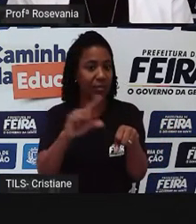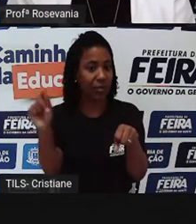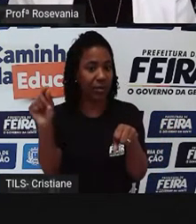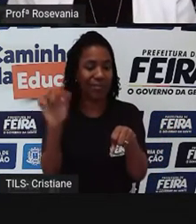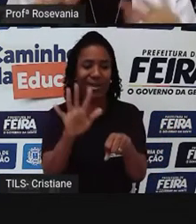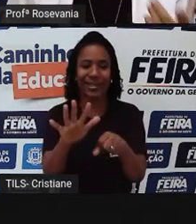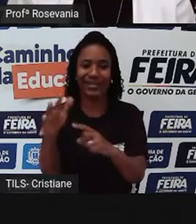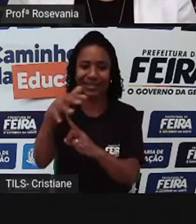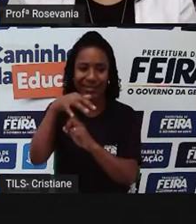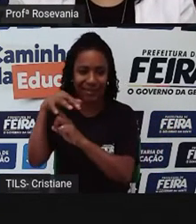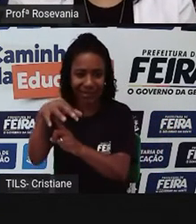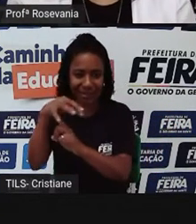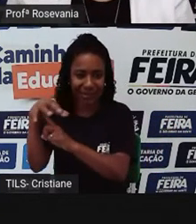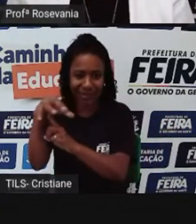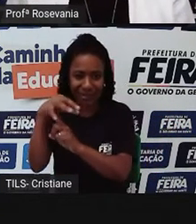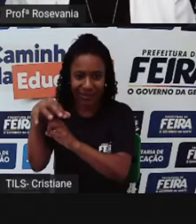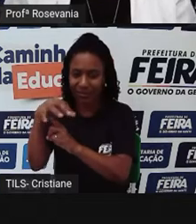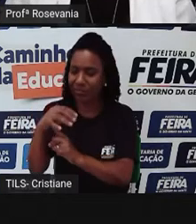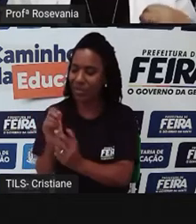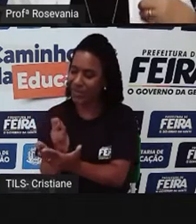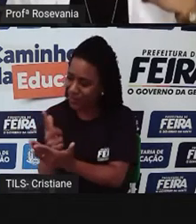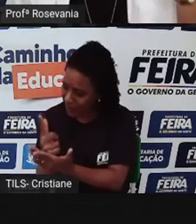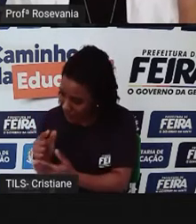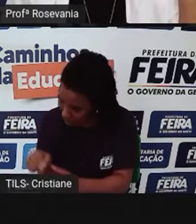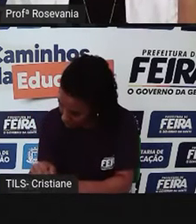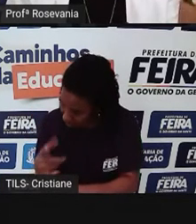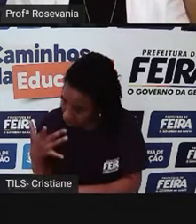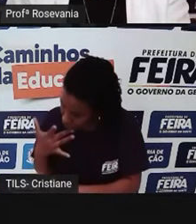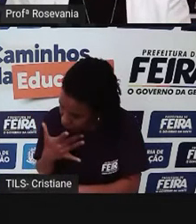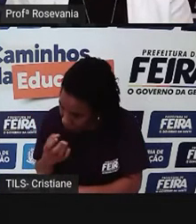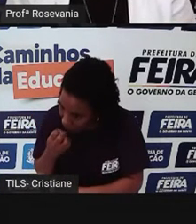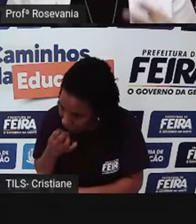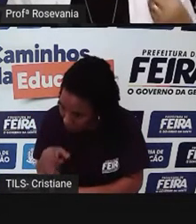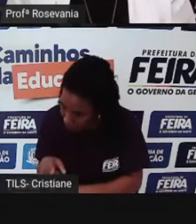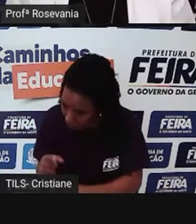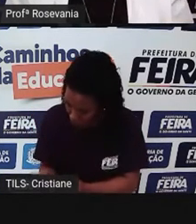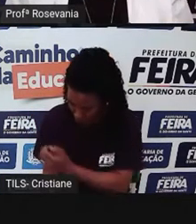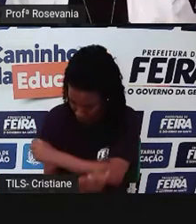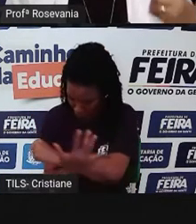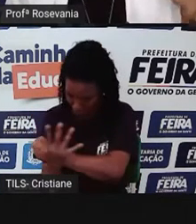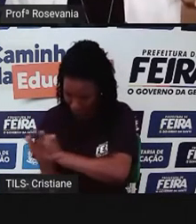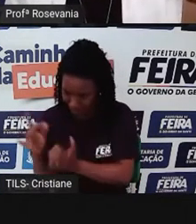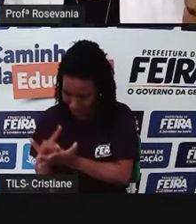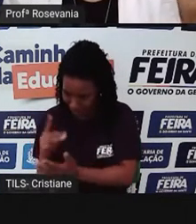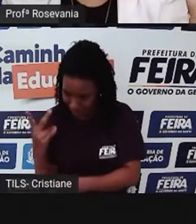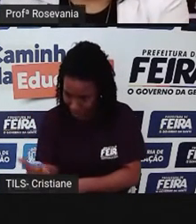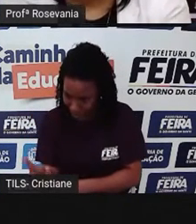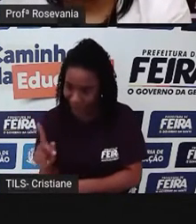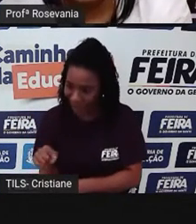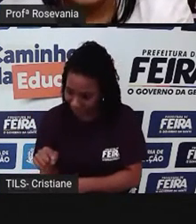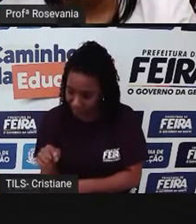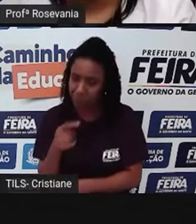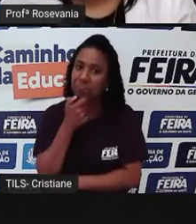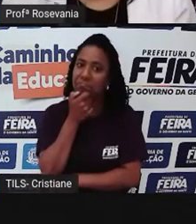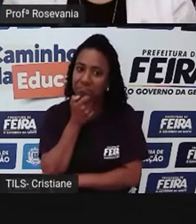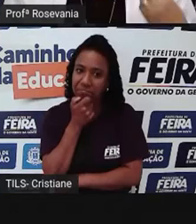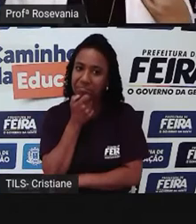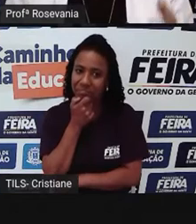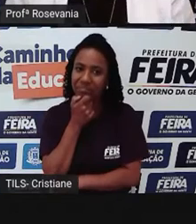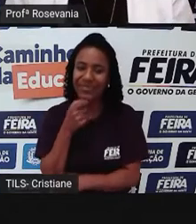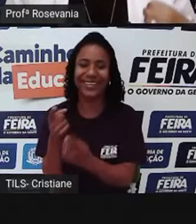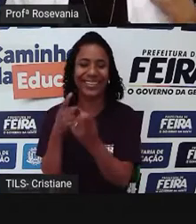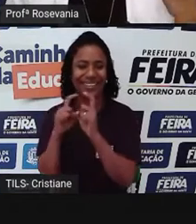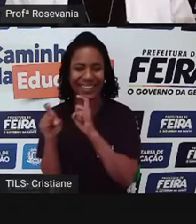usar aquele produto, a história daquele produto, então é todo um trabalho ali que não é só comprar mercadorias,